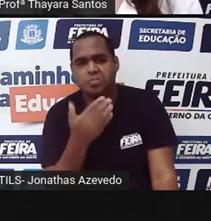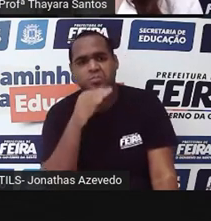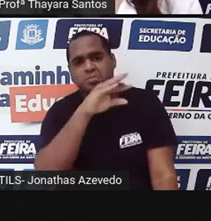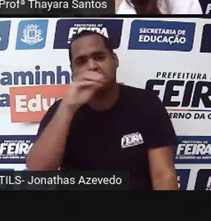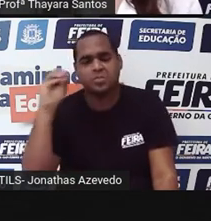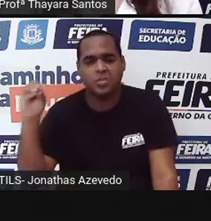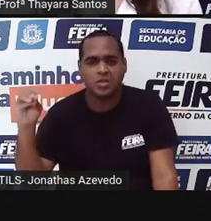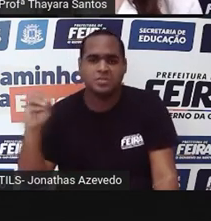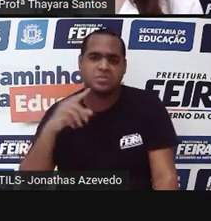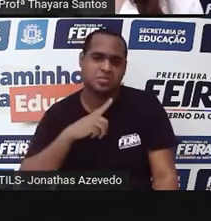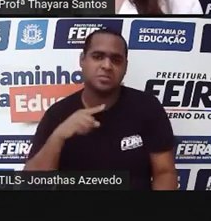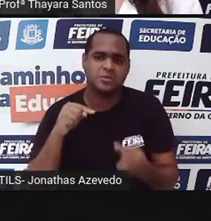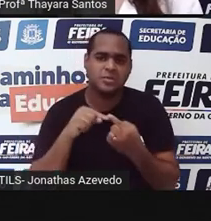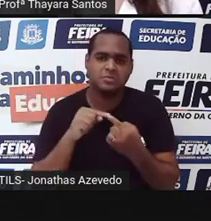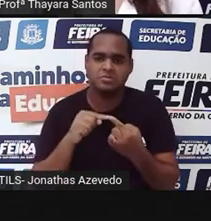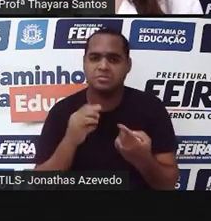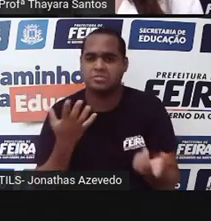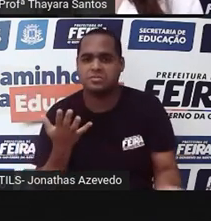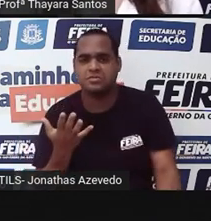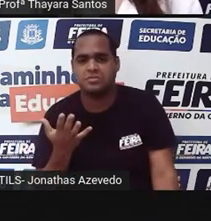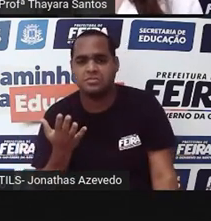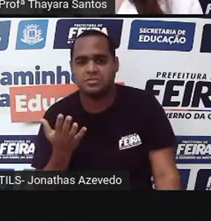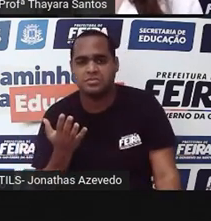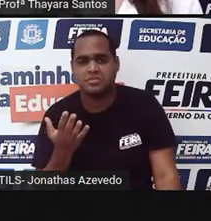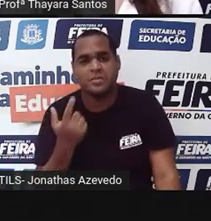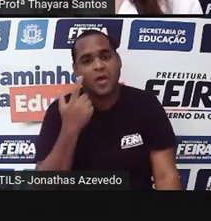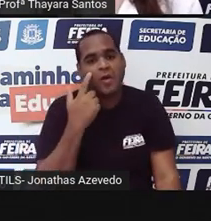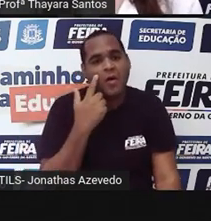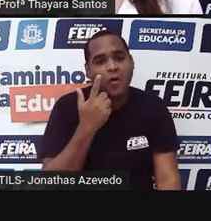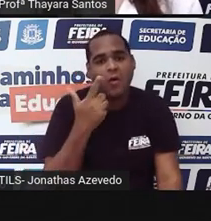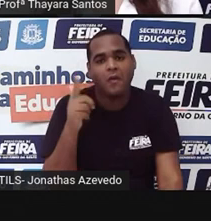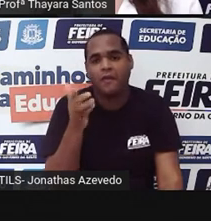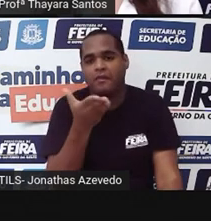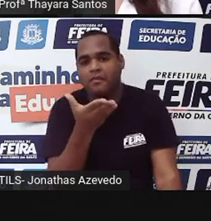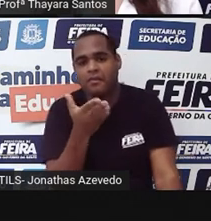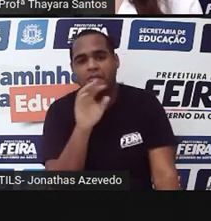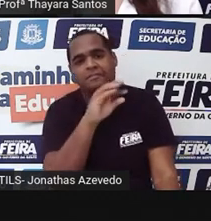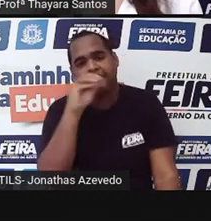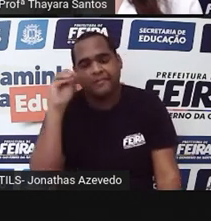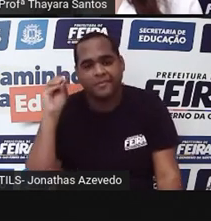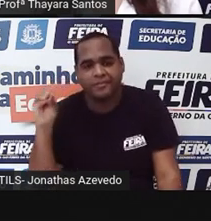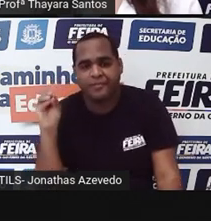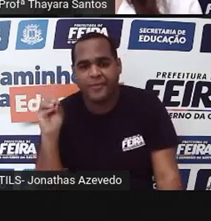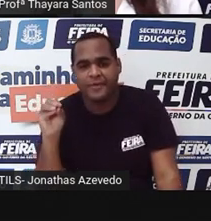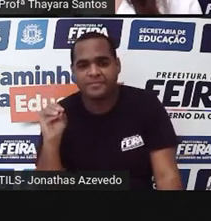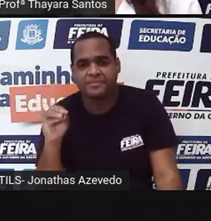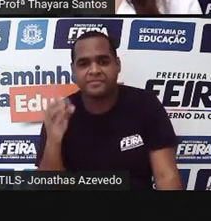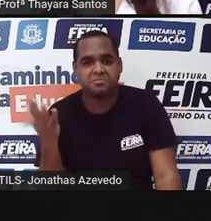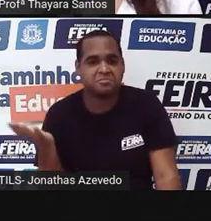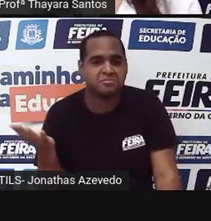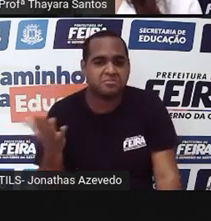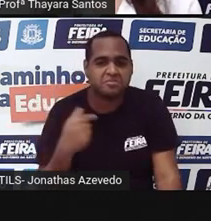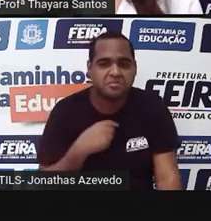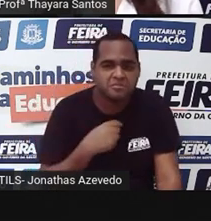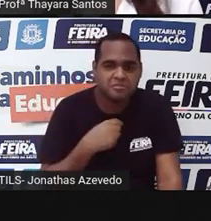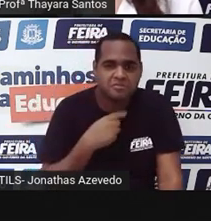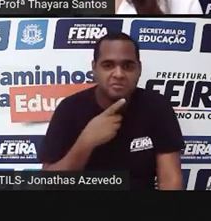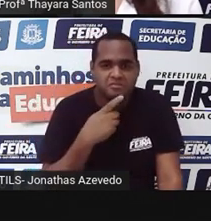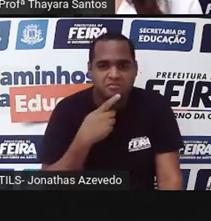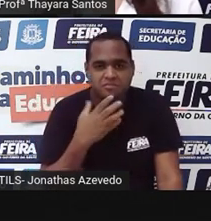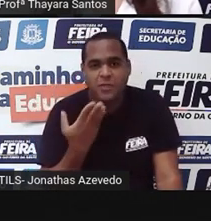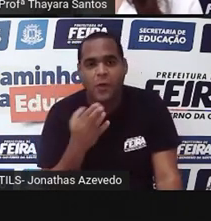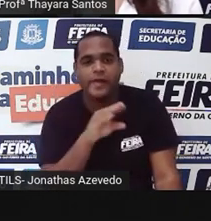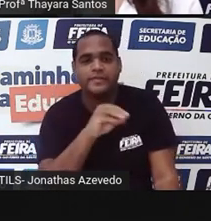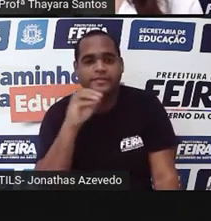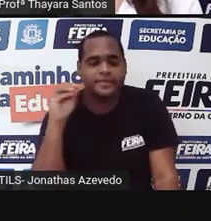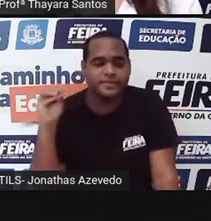está no grupo dos gastrópodes. Estou vendo aqui a ostra agora. Eu acho que a ostra é um irudínio. Esse